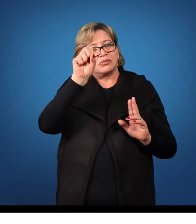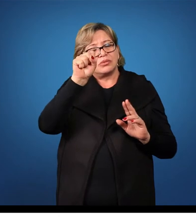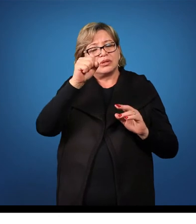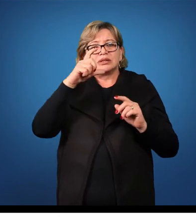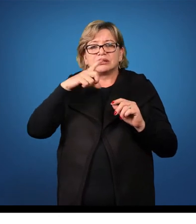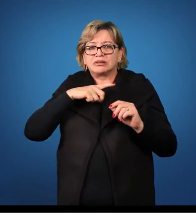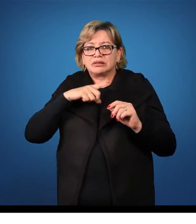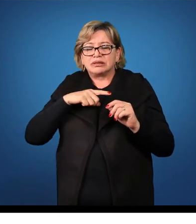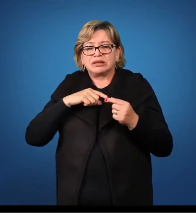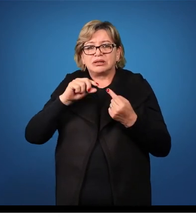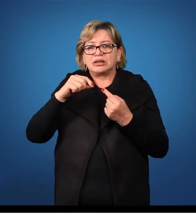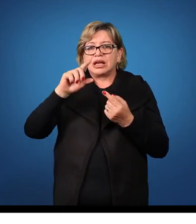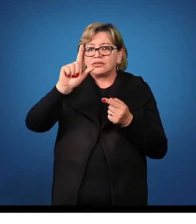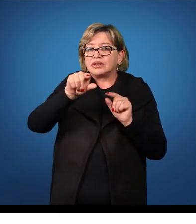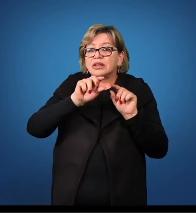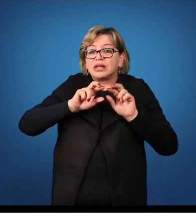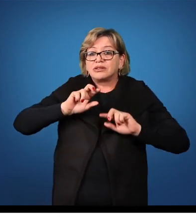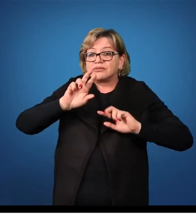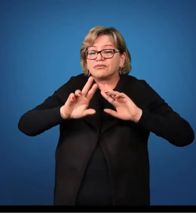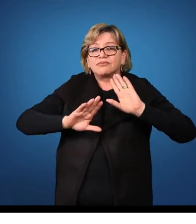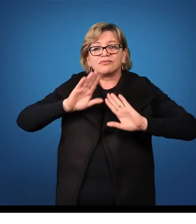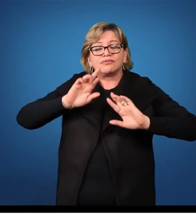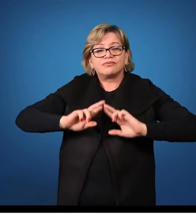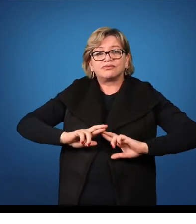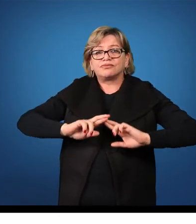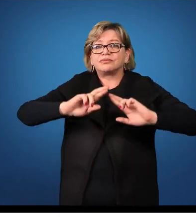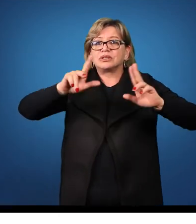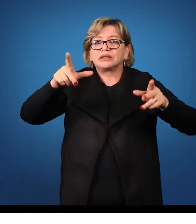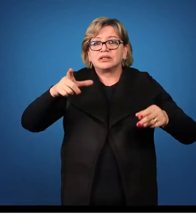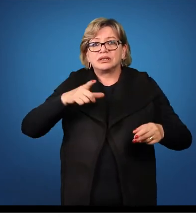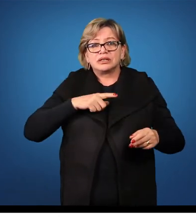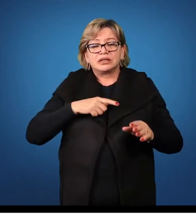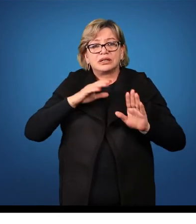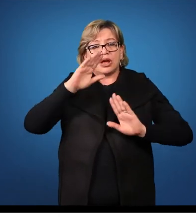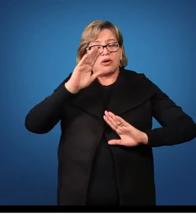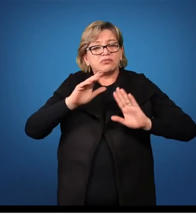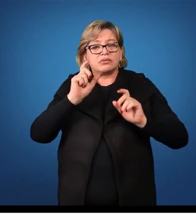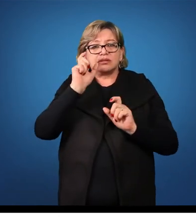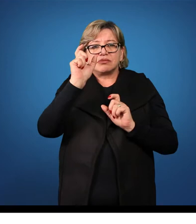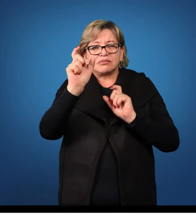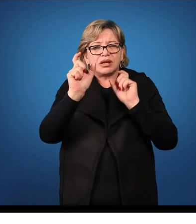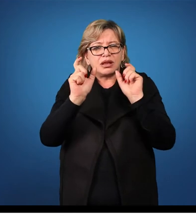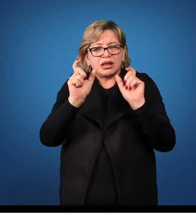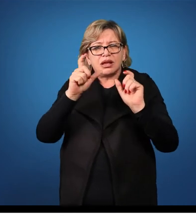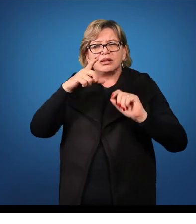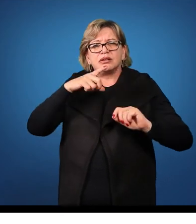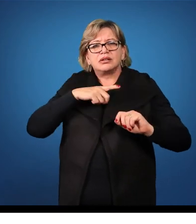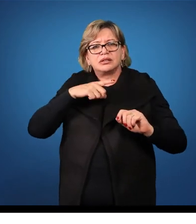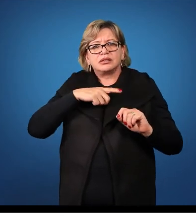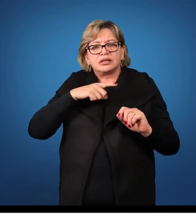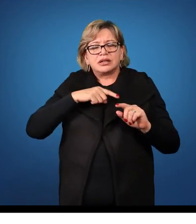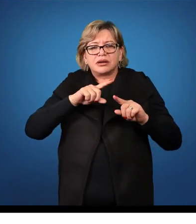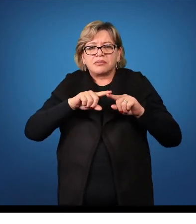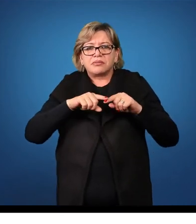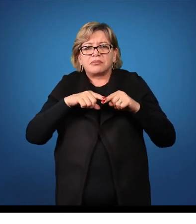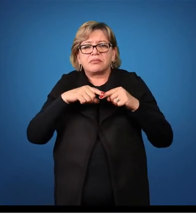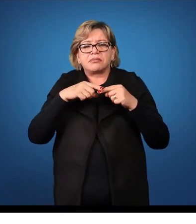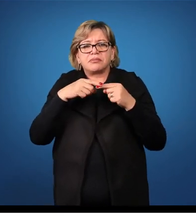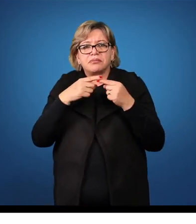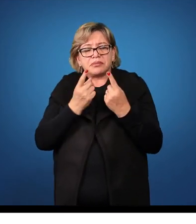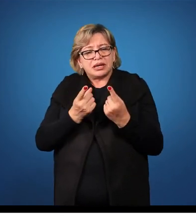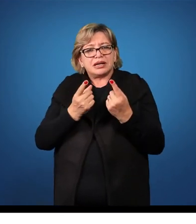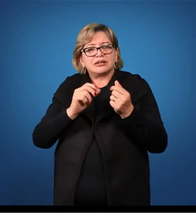no latim. Algumas palavras são paricílabos, mas declinam,